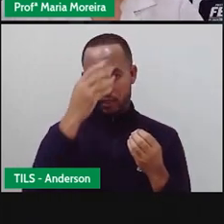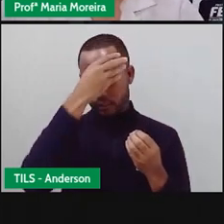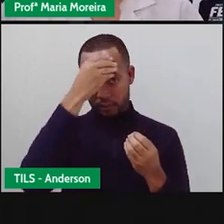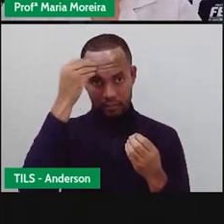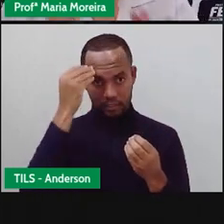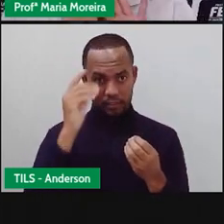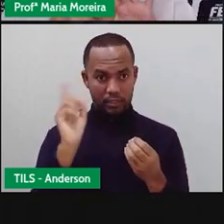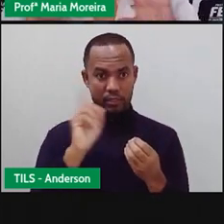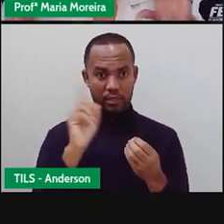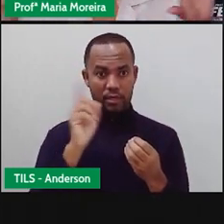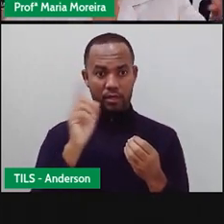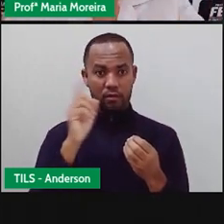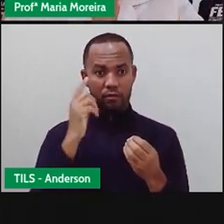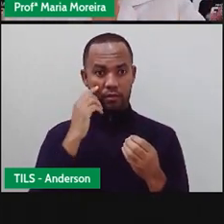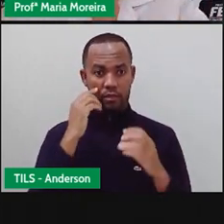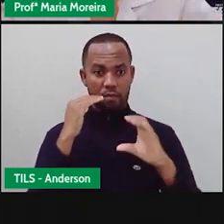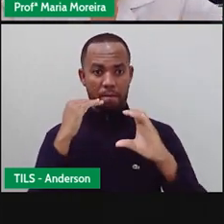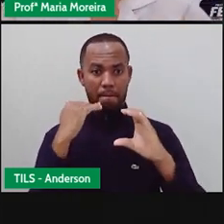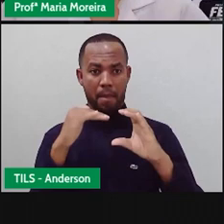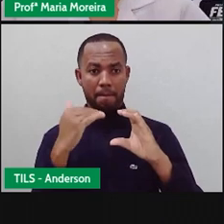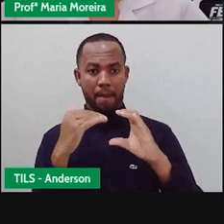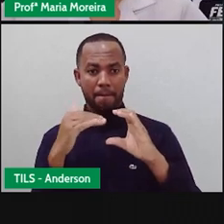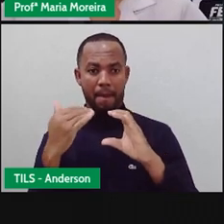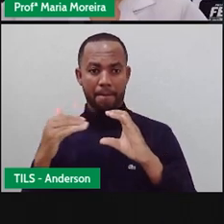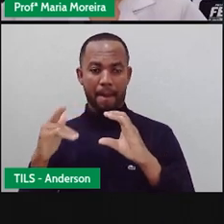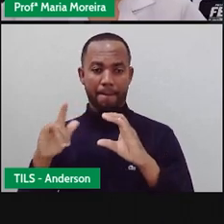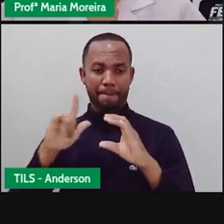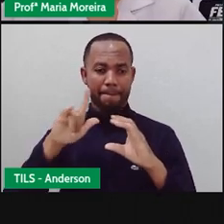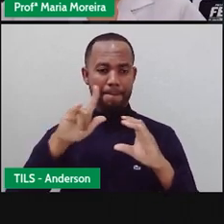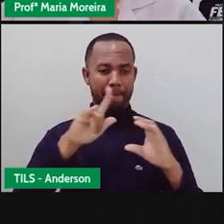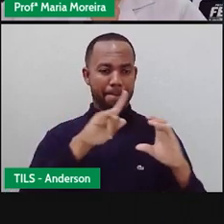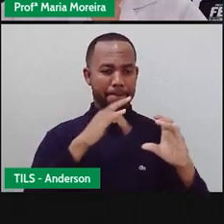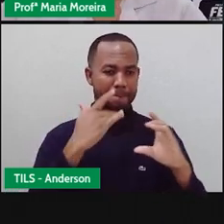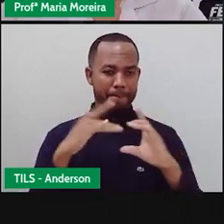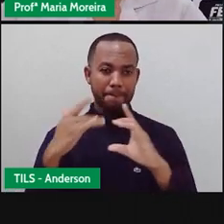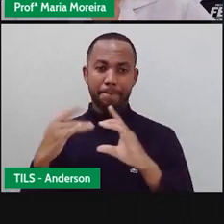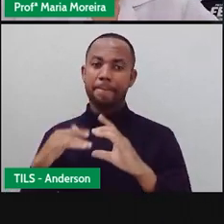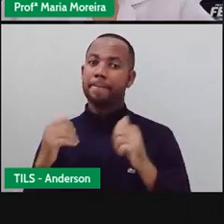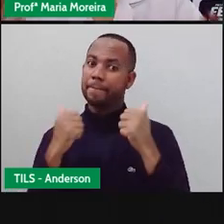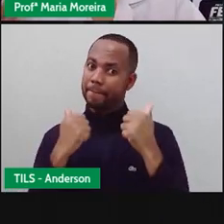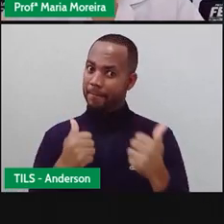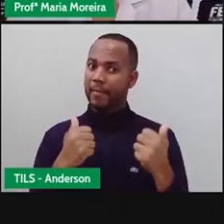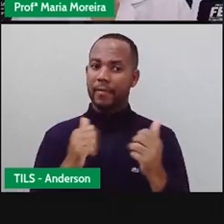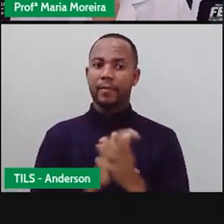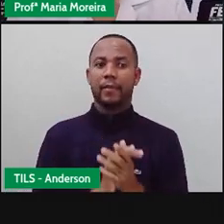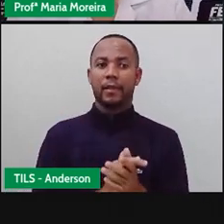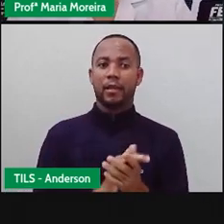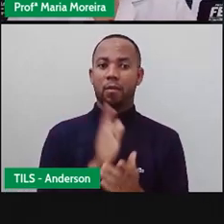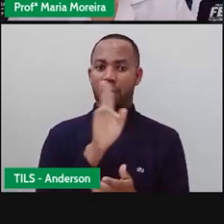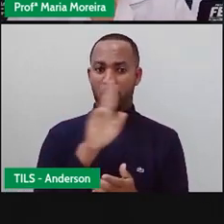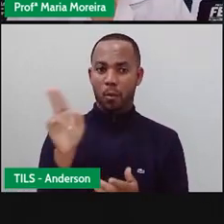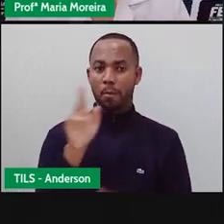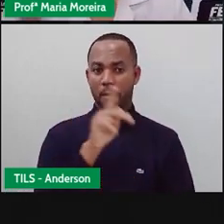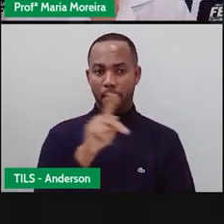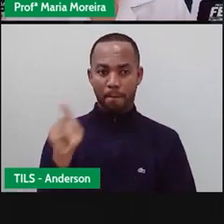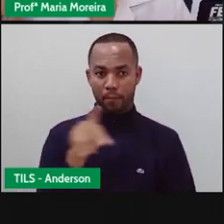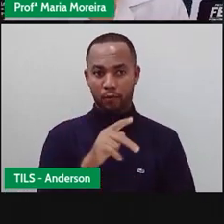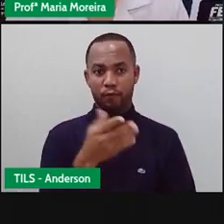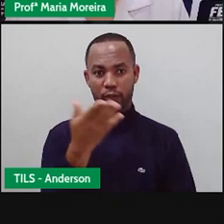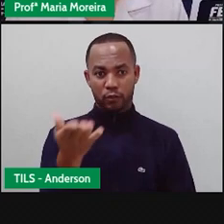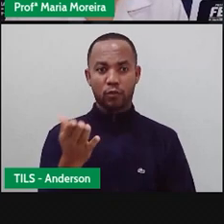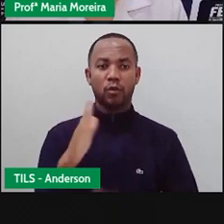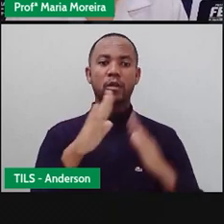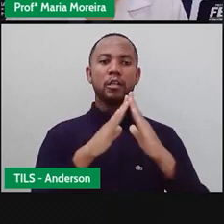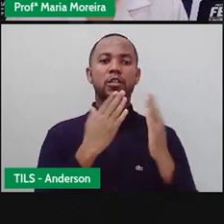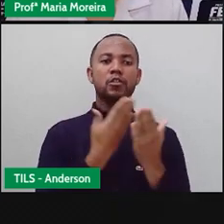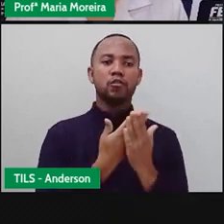favor, aquele comentário lindo, colocando o nome de vocês, o nome do professor, o nome da escola, para a gente poder recortar e